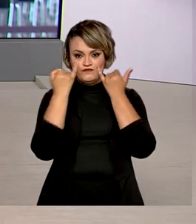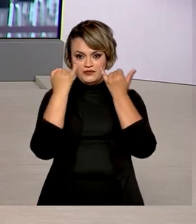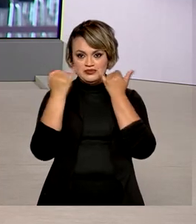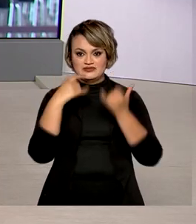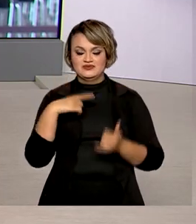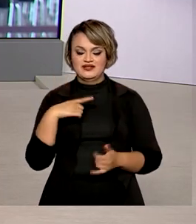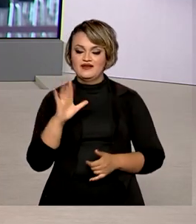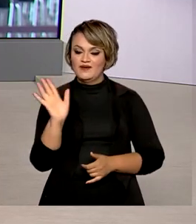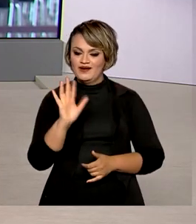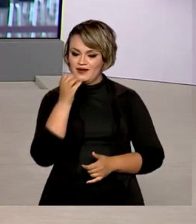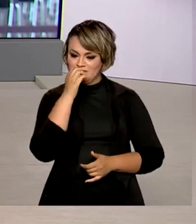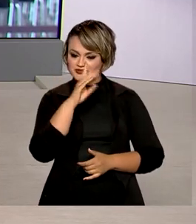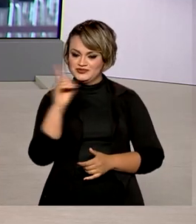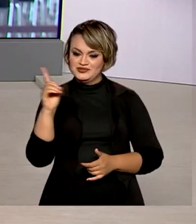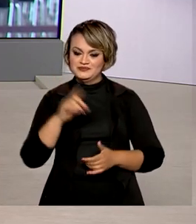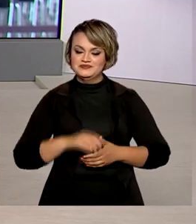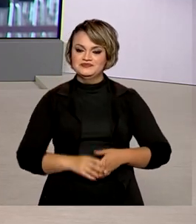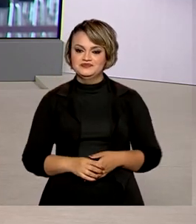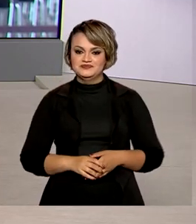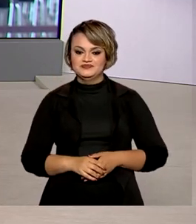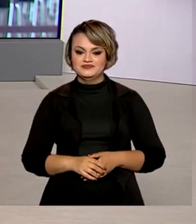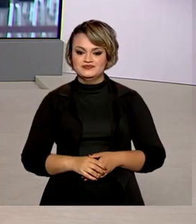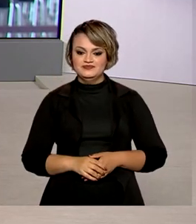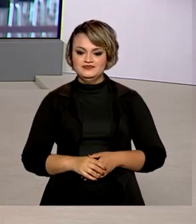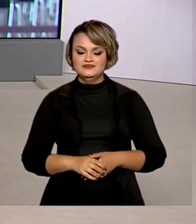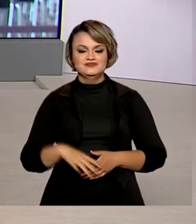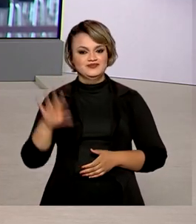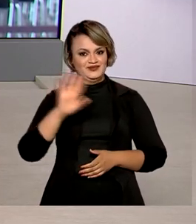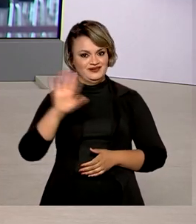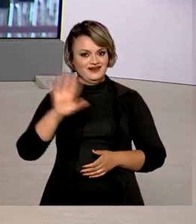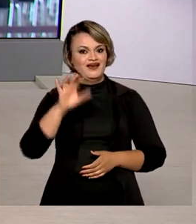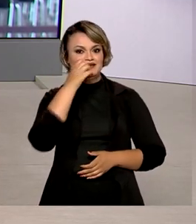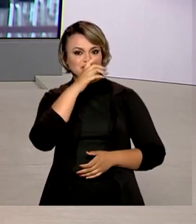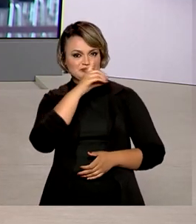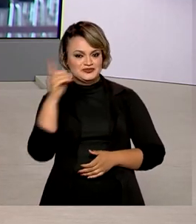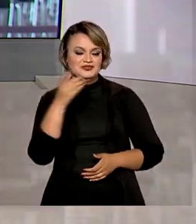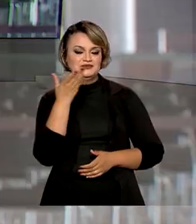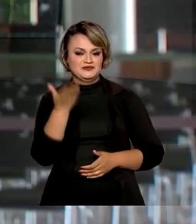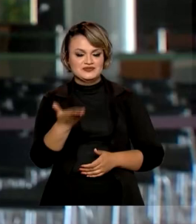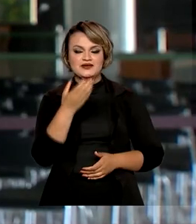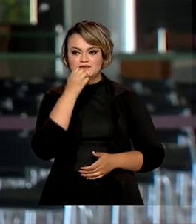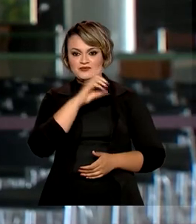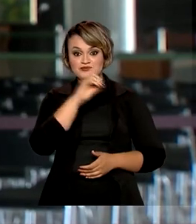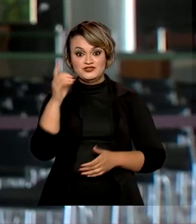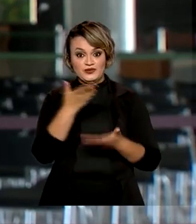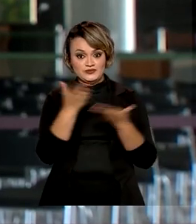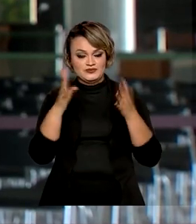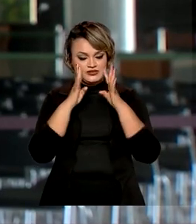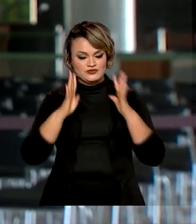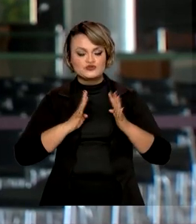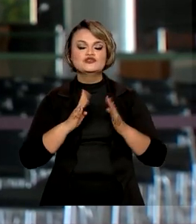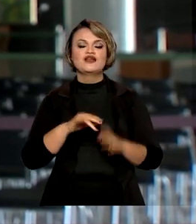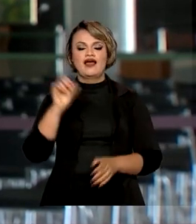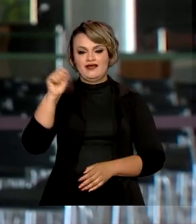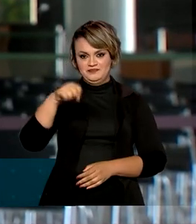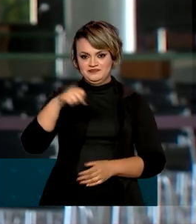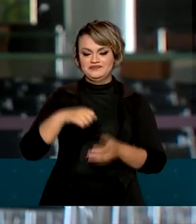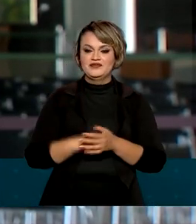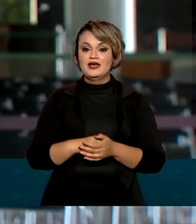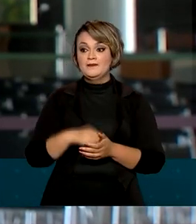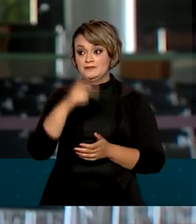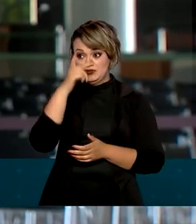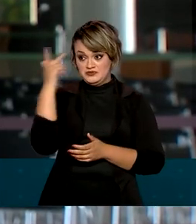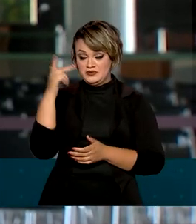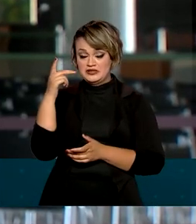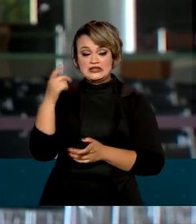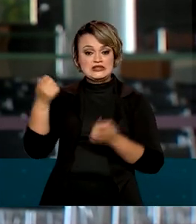pra gente. Glauco, bom dia pra você! Olá, Natália! Bom dia pra você, né? Bom dia a todos, é isso mesmo, né? E para receber, o